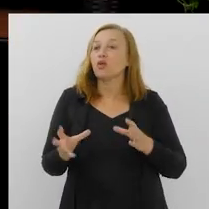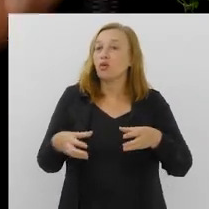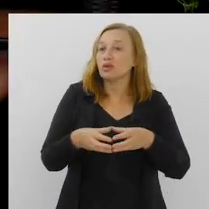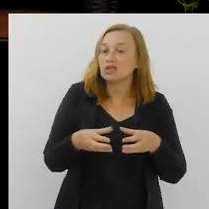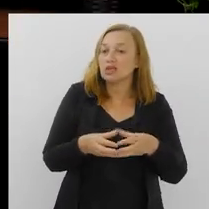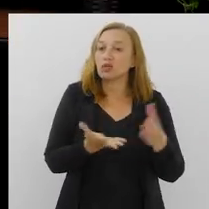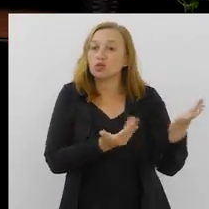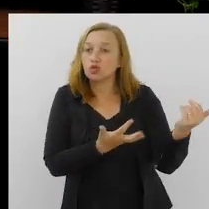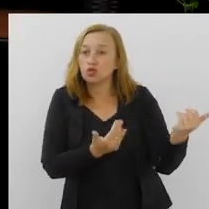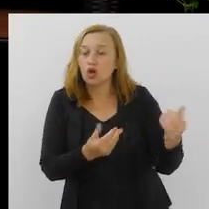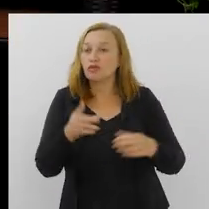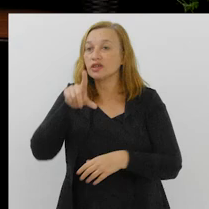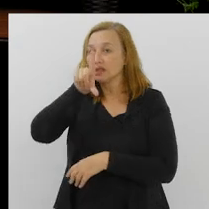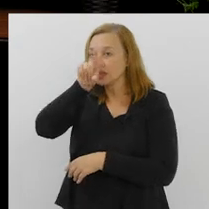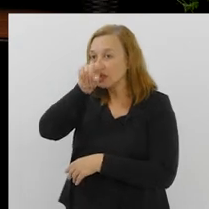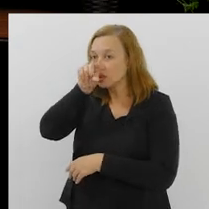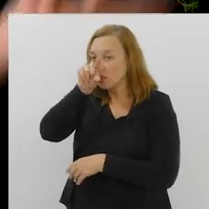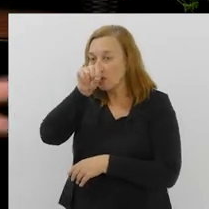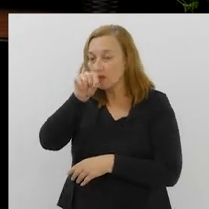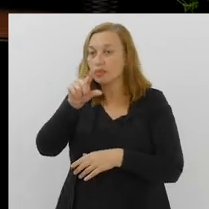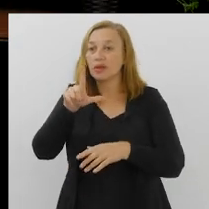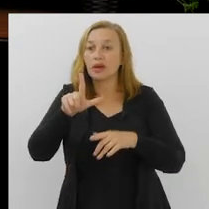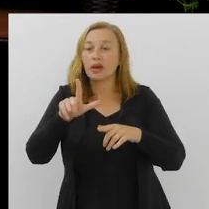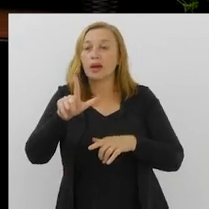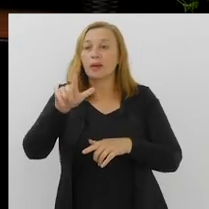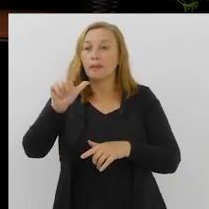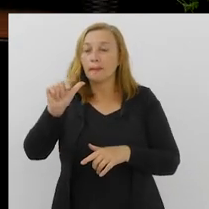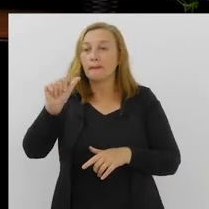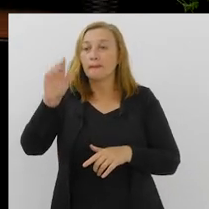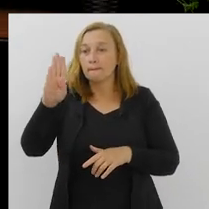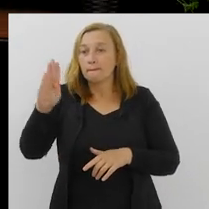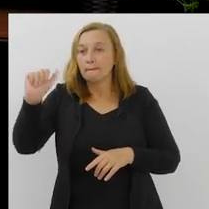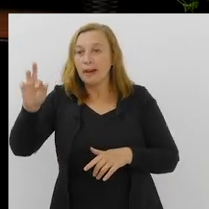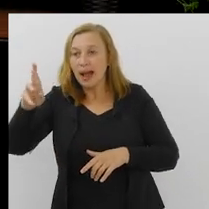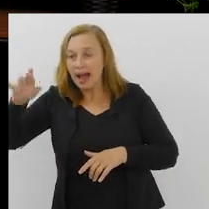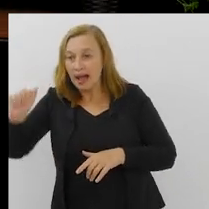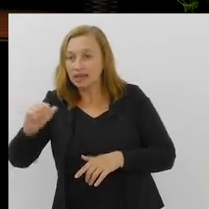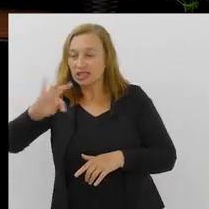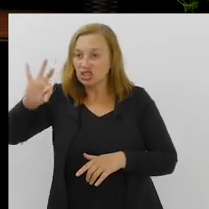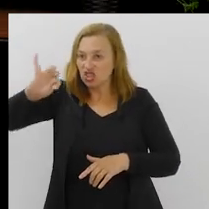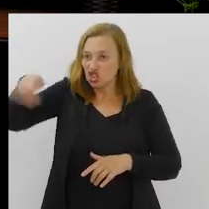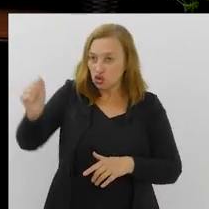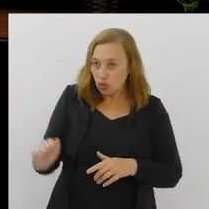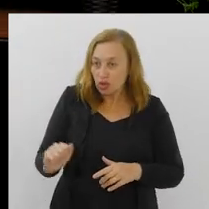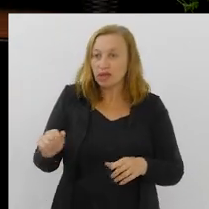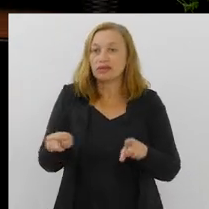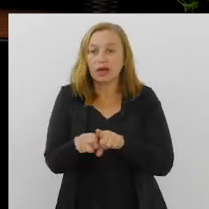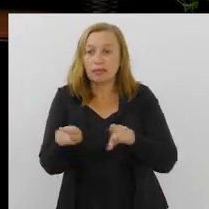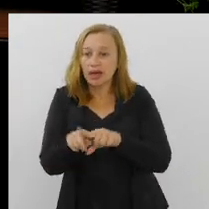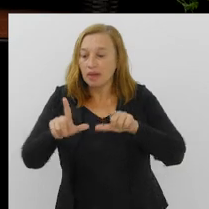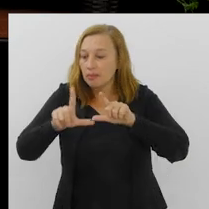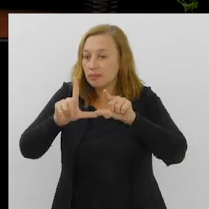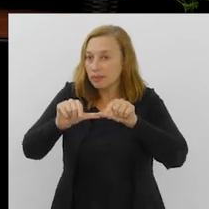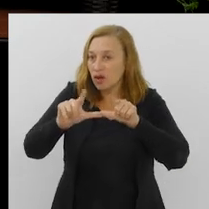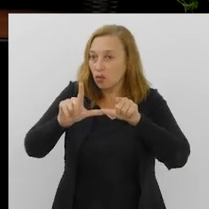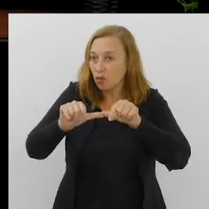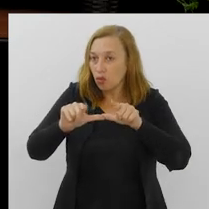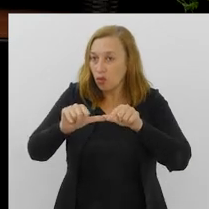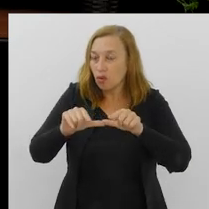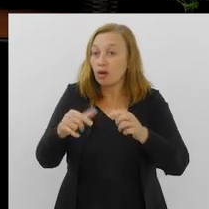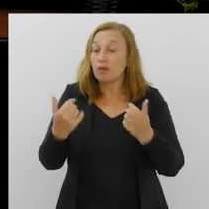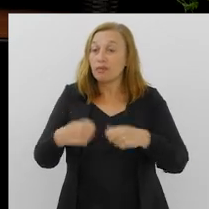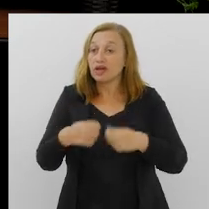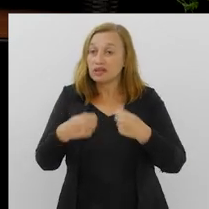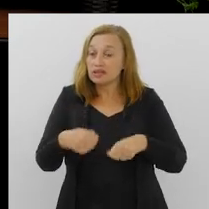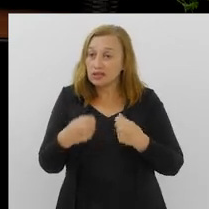com a Comissão Jovem de Nilópolis, da Barra da Tijuca, de Bangu, e isso me ajuda muito, porque nas nossas reuniões mensais a gente coloca